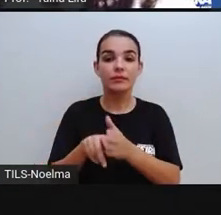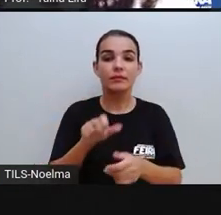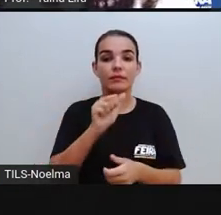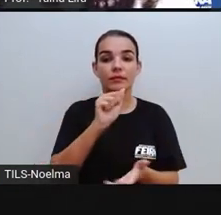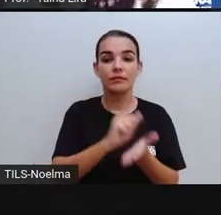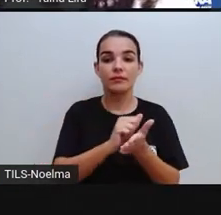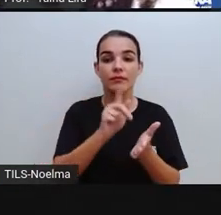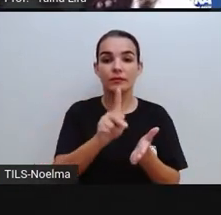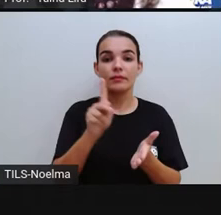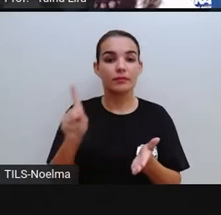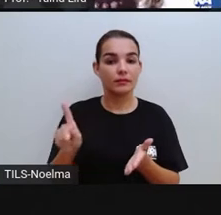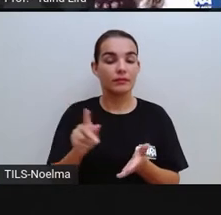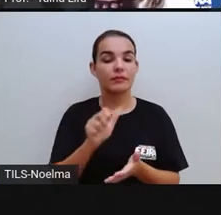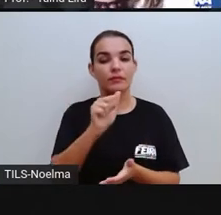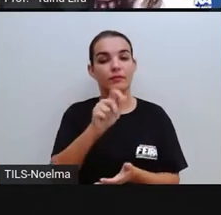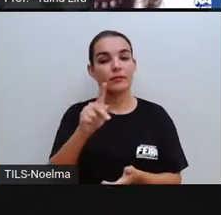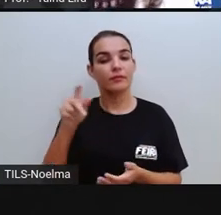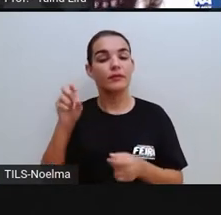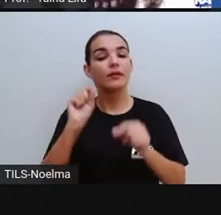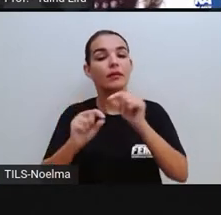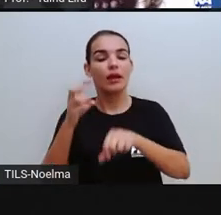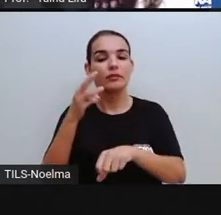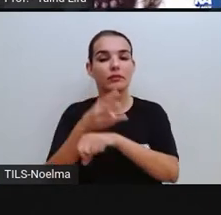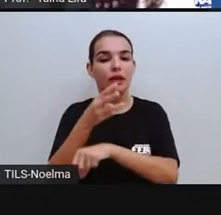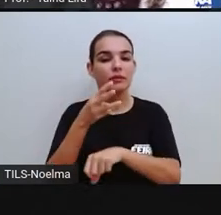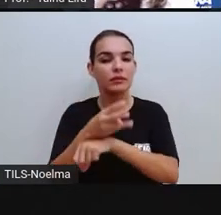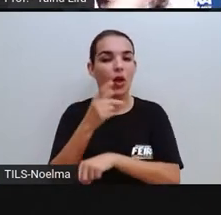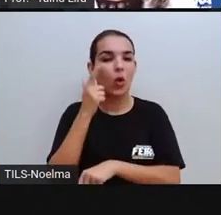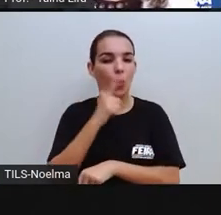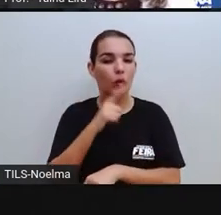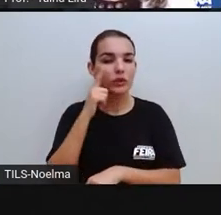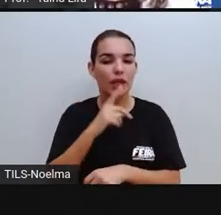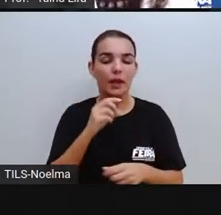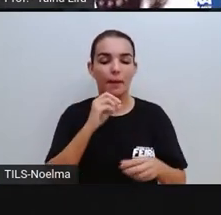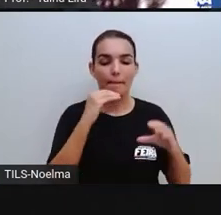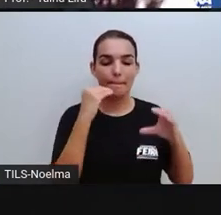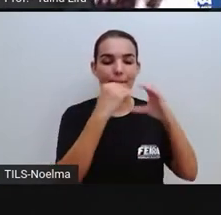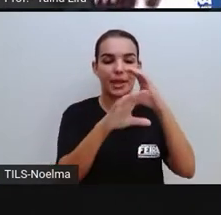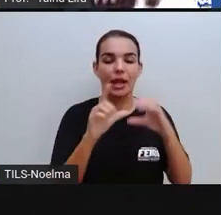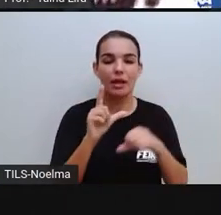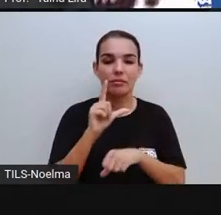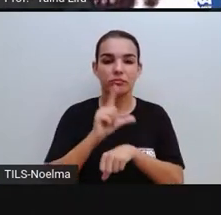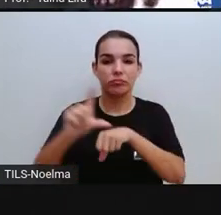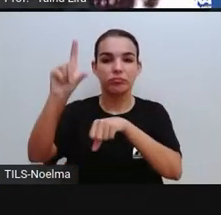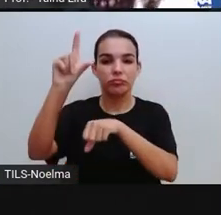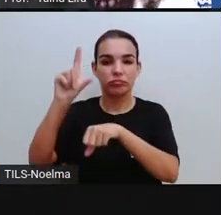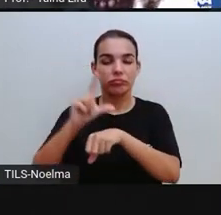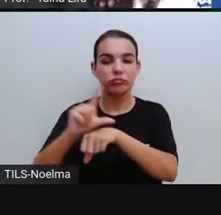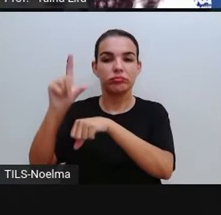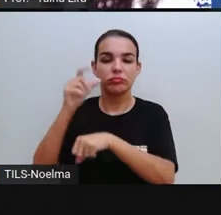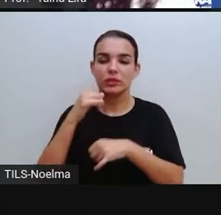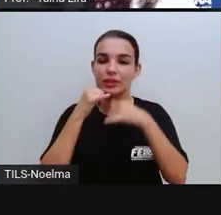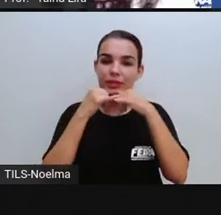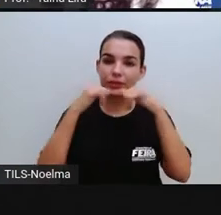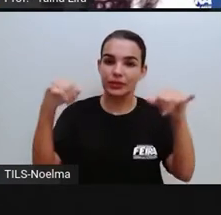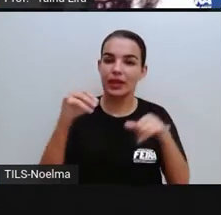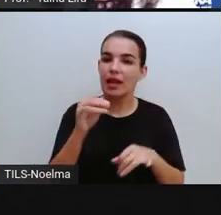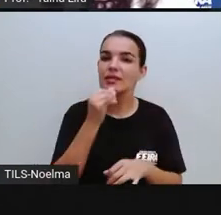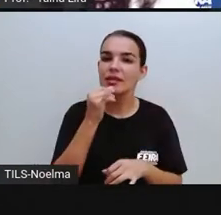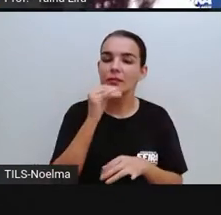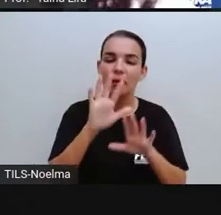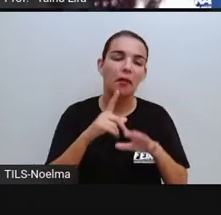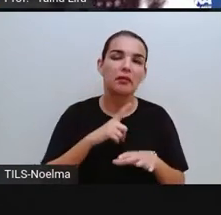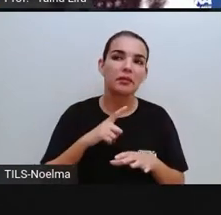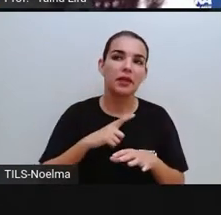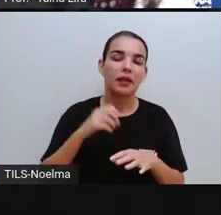Então, no próprio WhatsApp, a gente consegue mandar link de notícia, né? Por exemplo, a gente vê lá no Acordo da Cidade